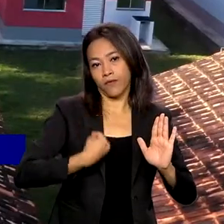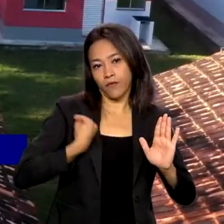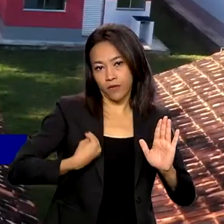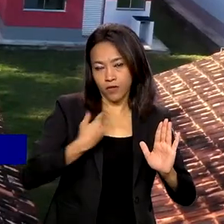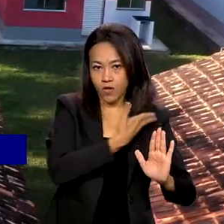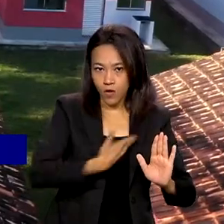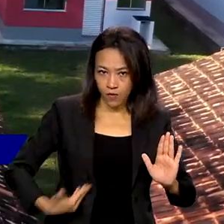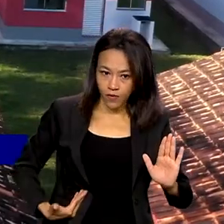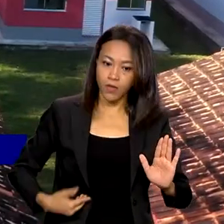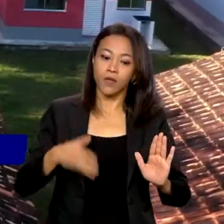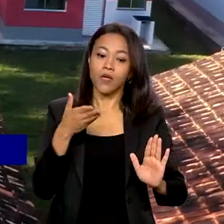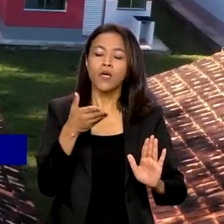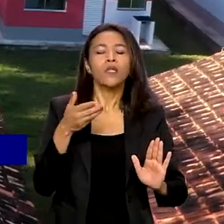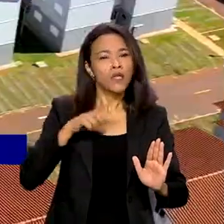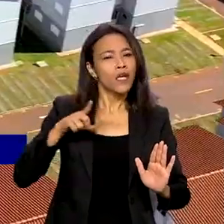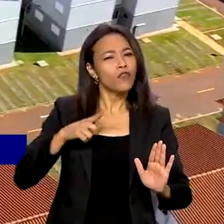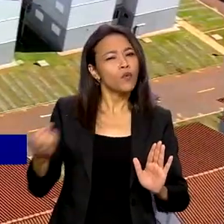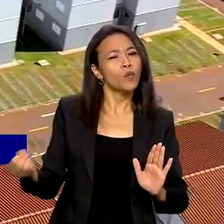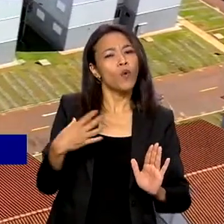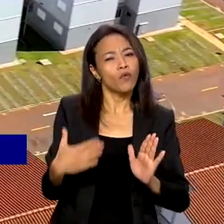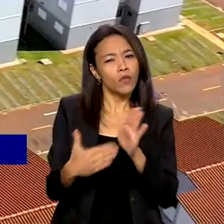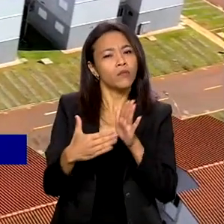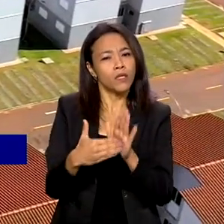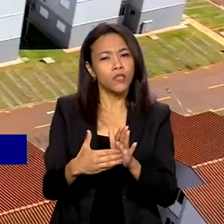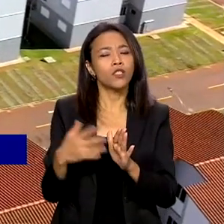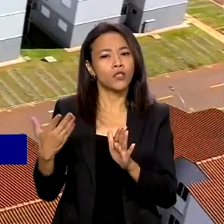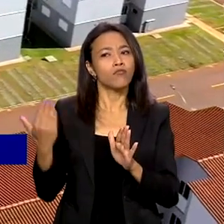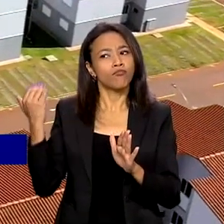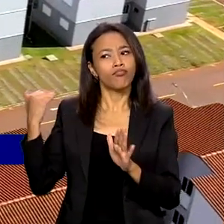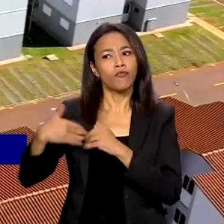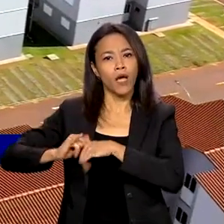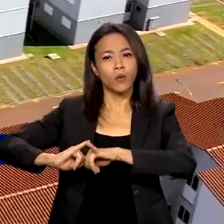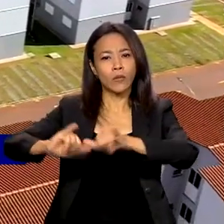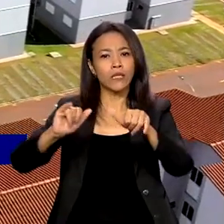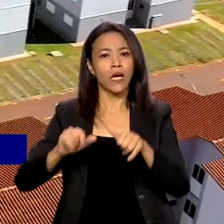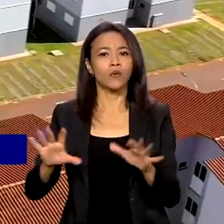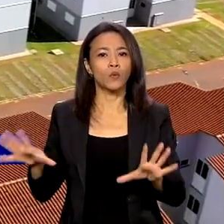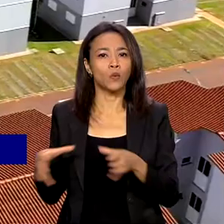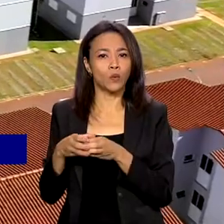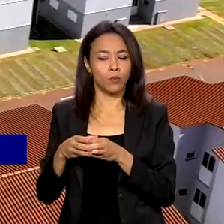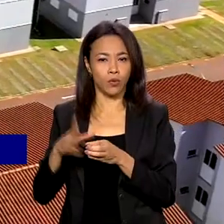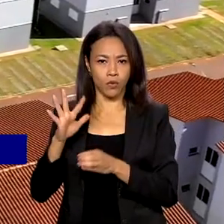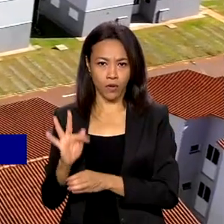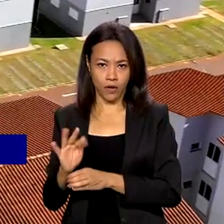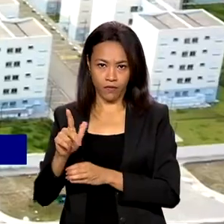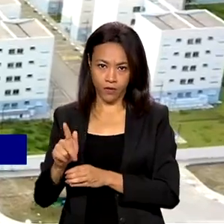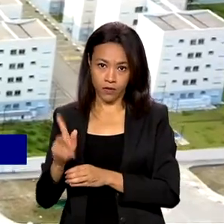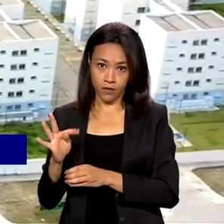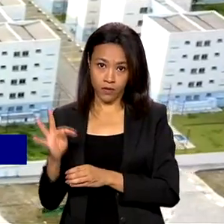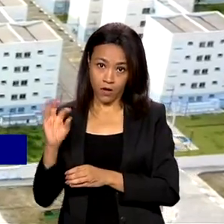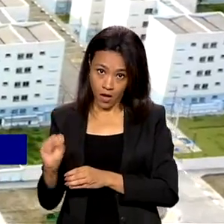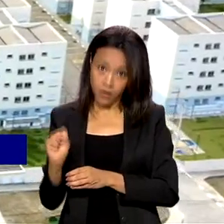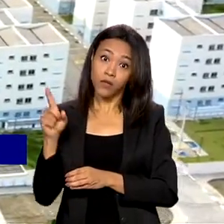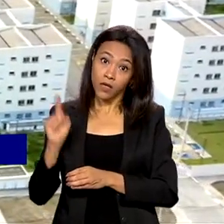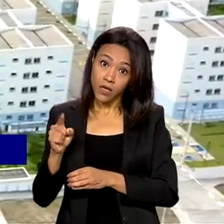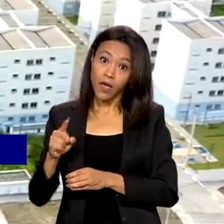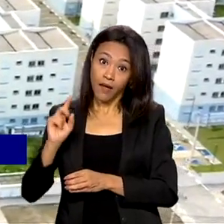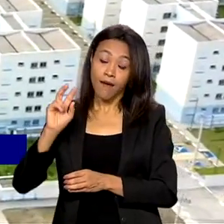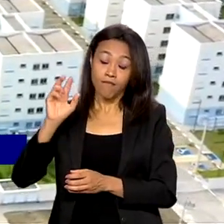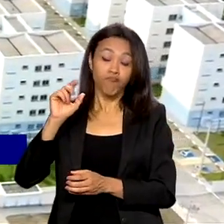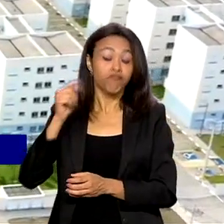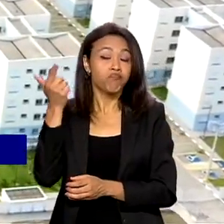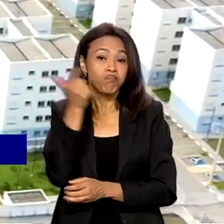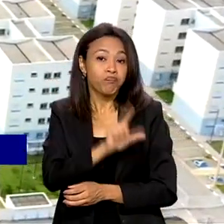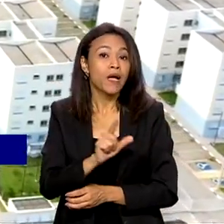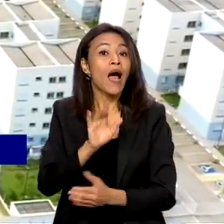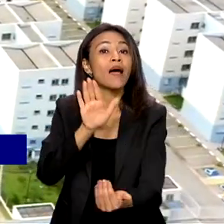O novo limite, entre outras mudanças, foi anunciado pelo Conselho Curador do FGTS e é válido para famílias com renda